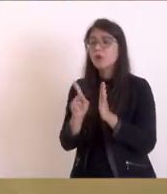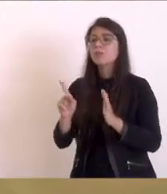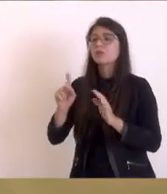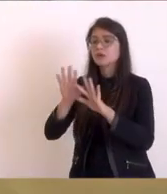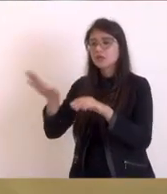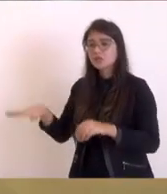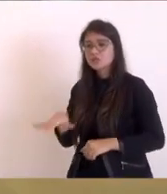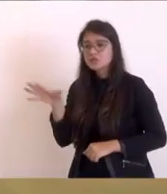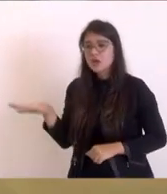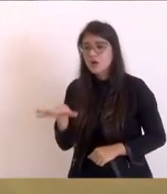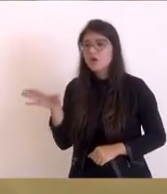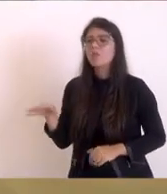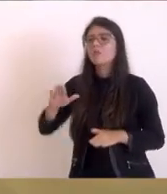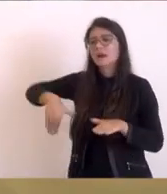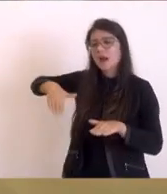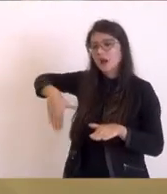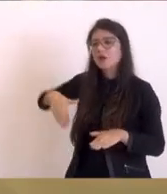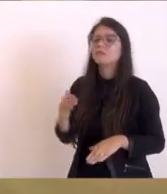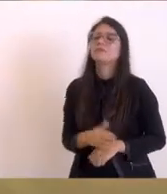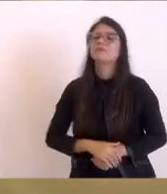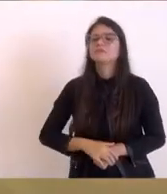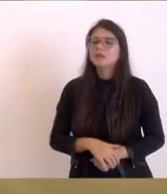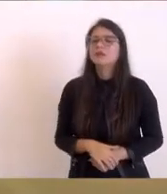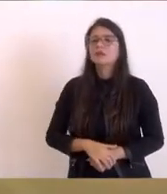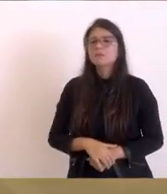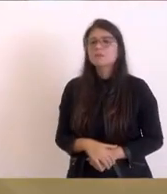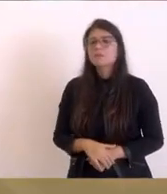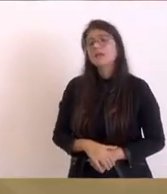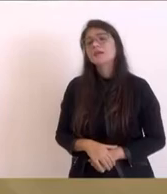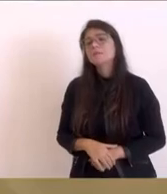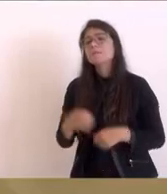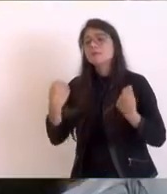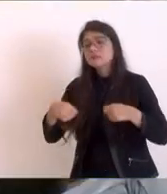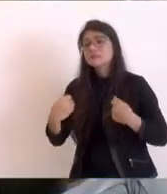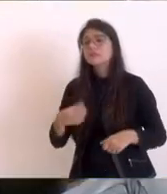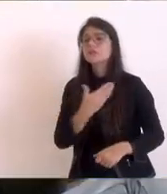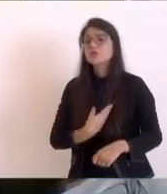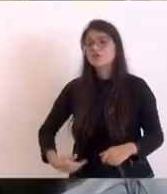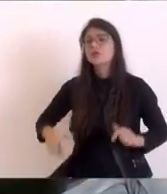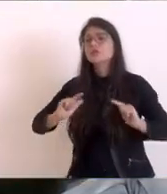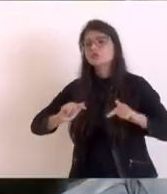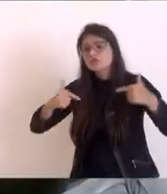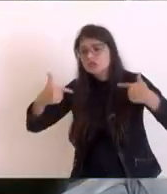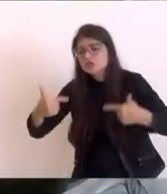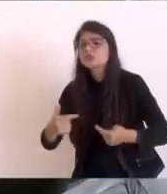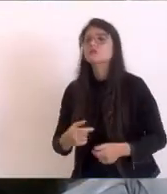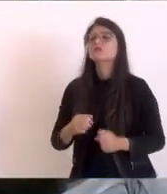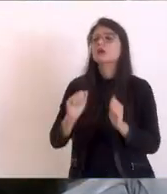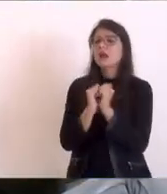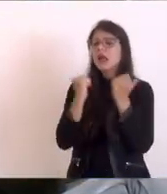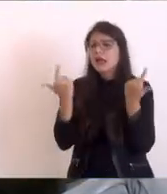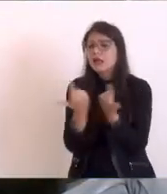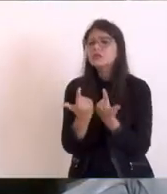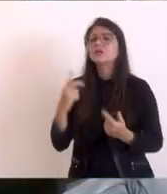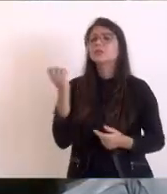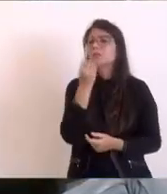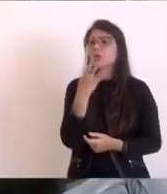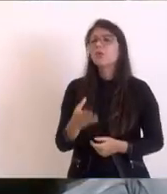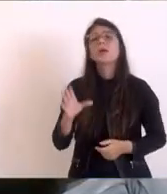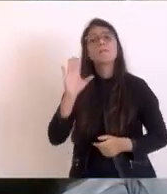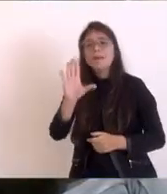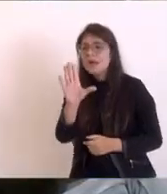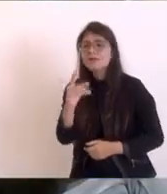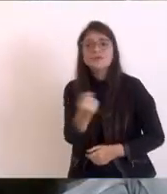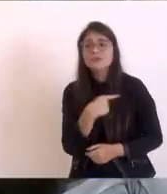ter muita iniciativa do governo do Estado, André Siciliano, a Leste, tiver com boa intenção, mas se a gente tiver a união